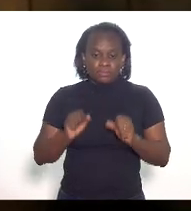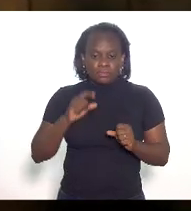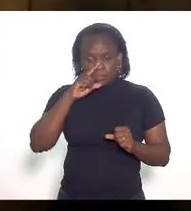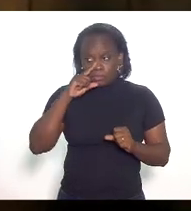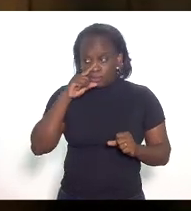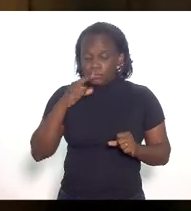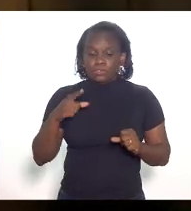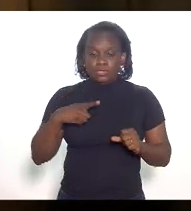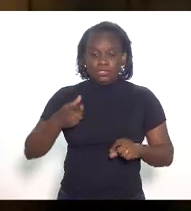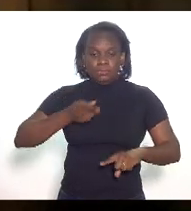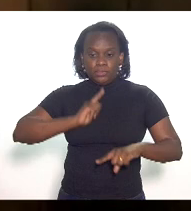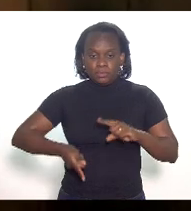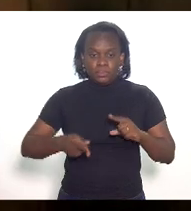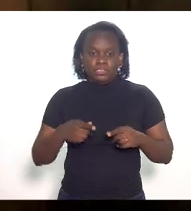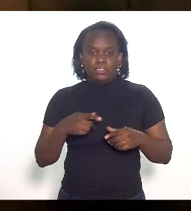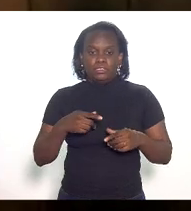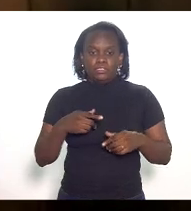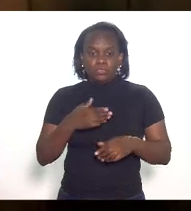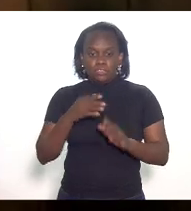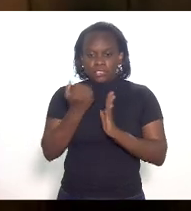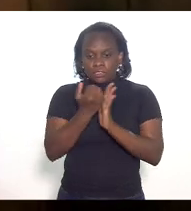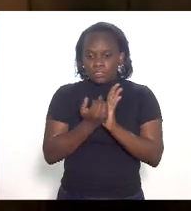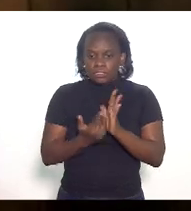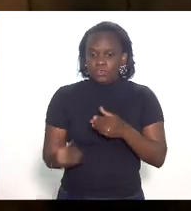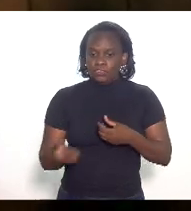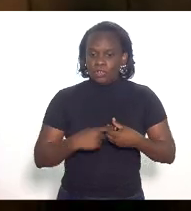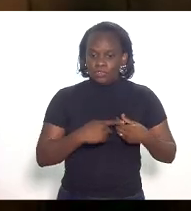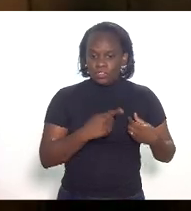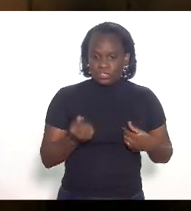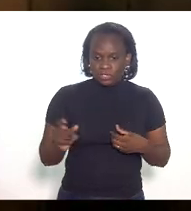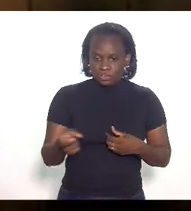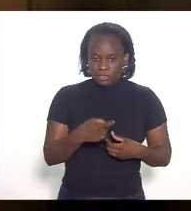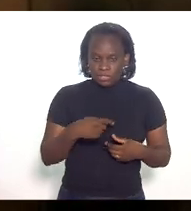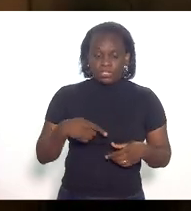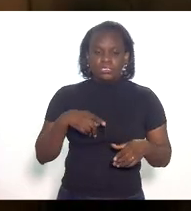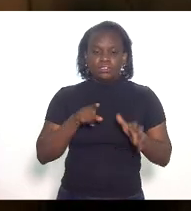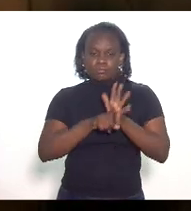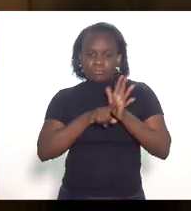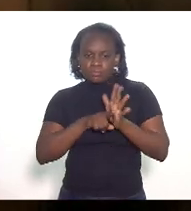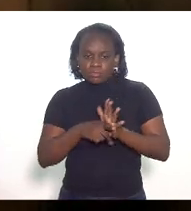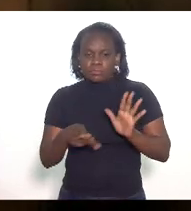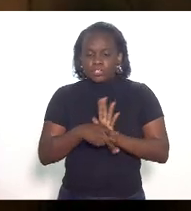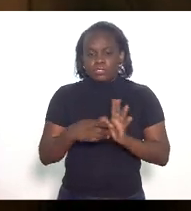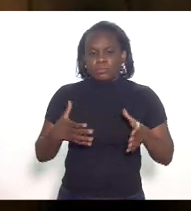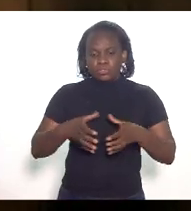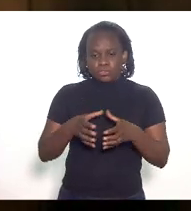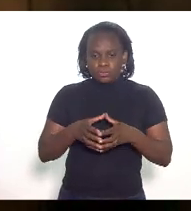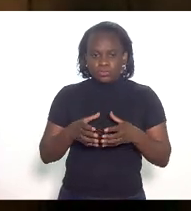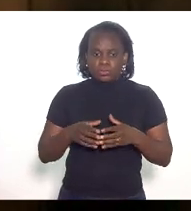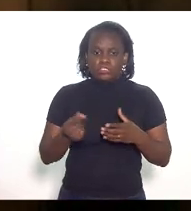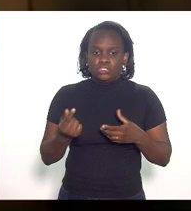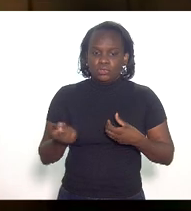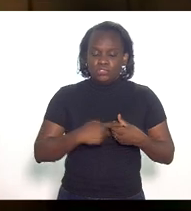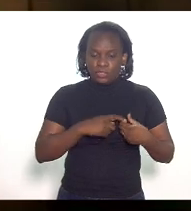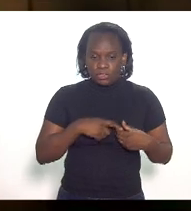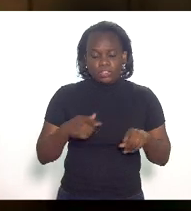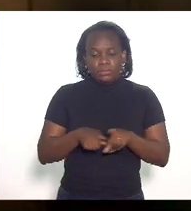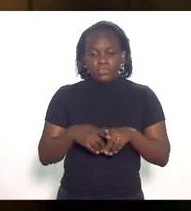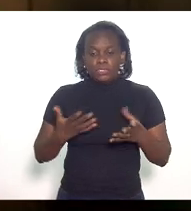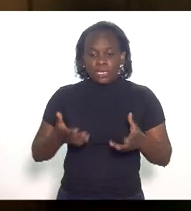risco de ser excluído do regime de recuperação fiscal com questionamentos do conselho de recuperação fiscal então queria já de pronto